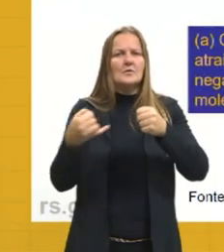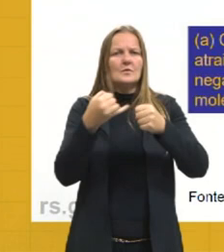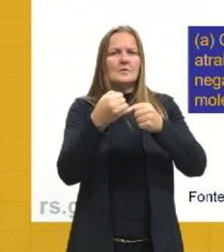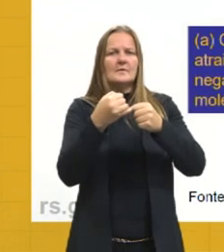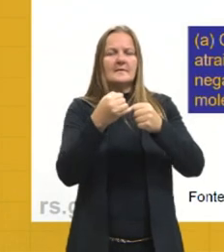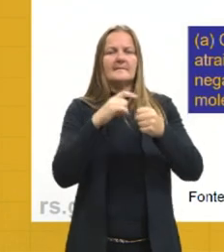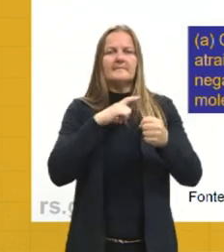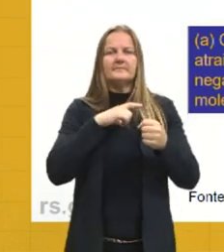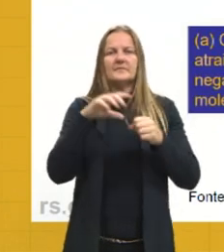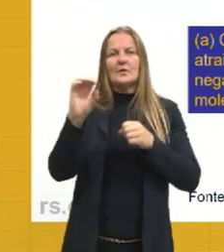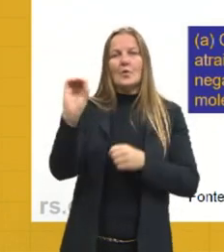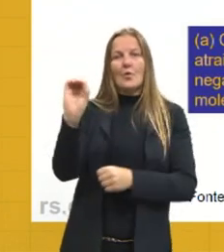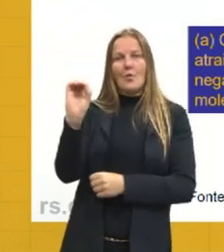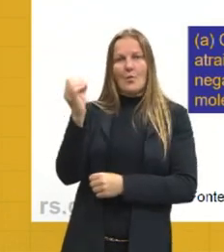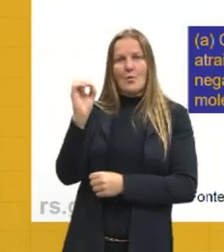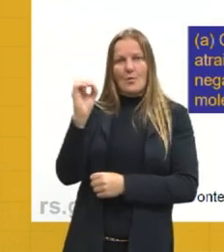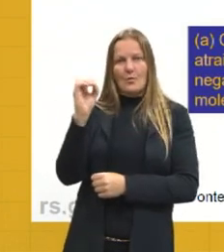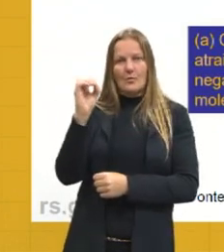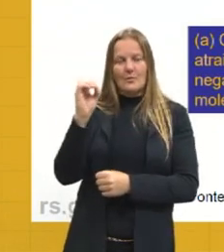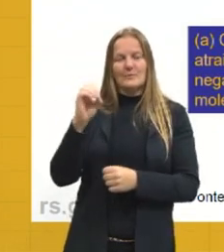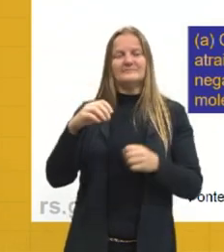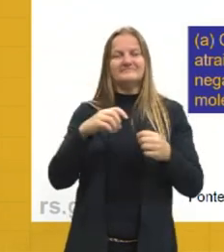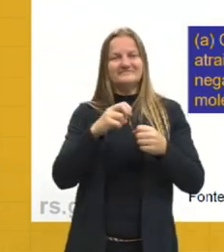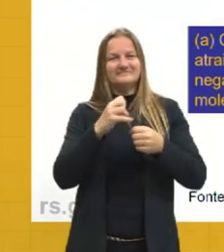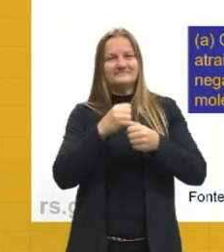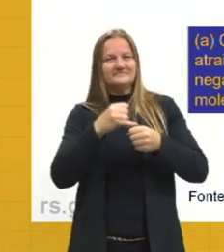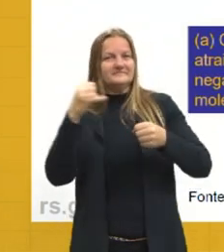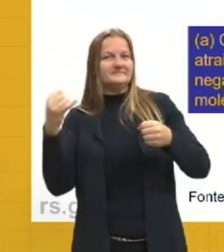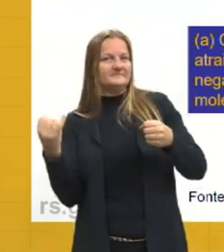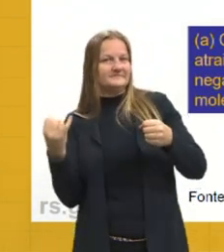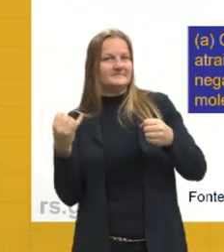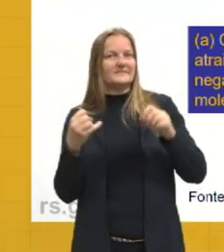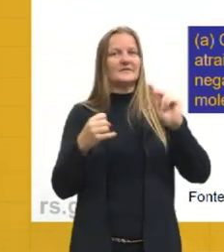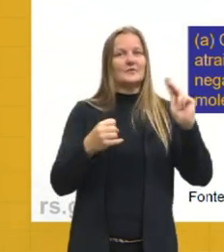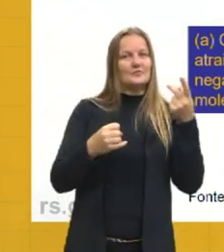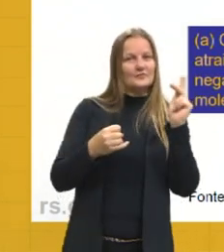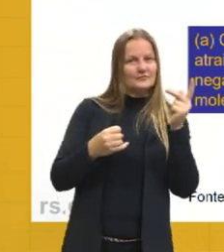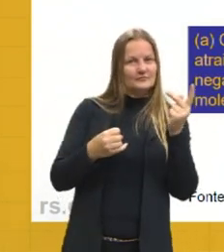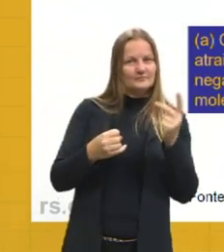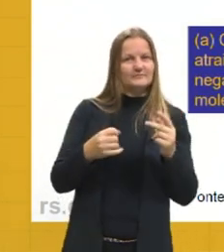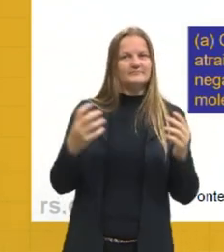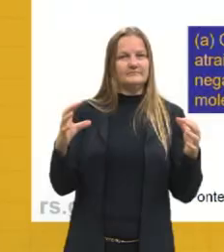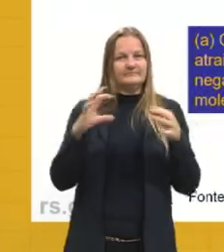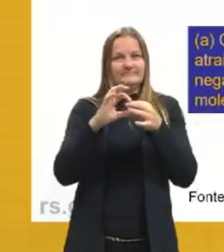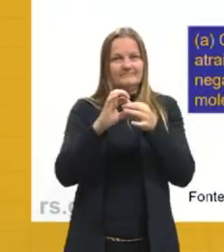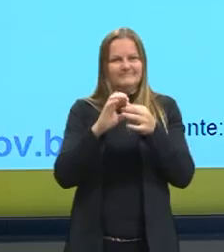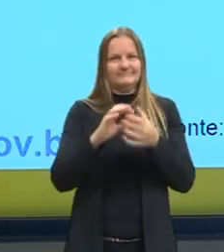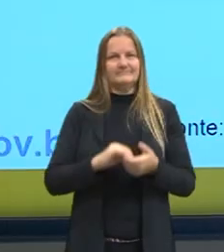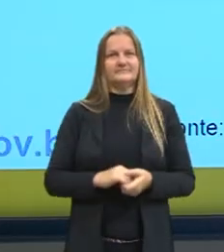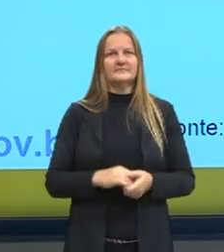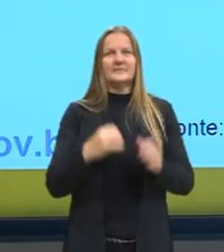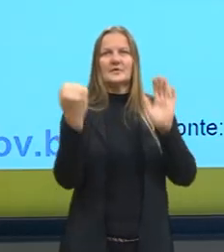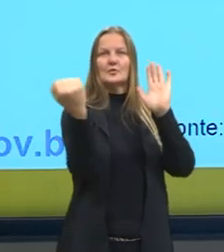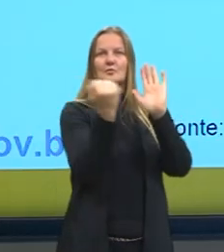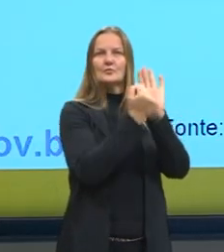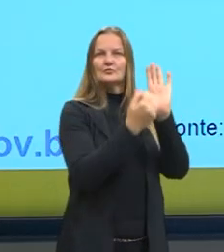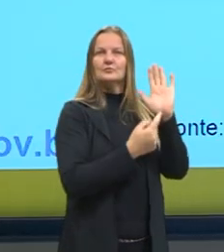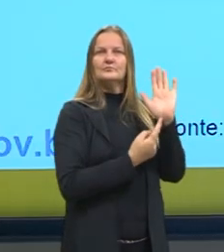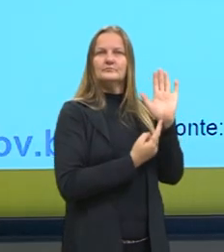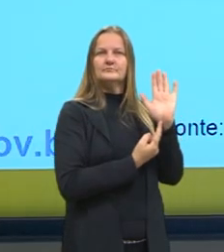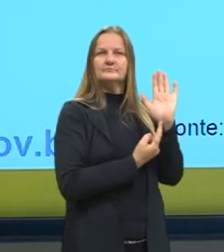oxigênio e os ânions vão ser atraídos pelo hidrogênio. Aí aqui traz a simbologia do